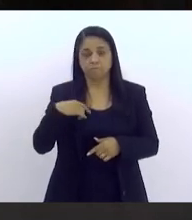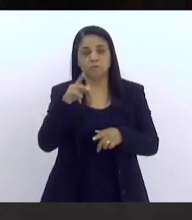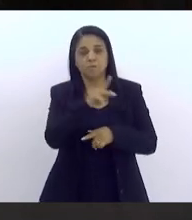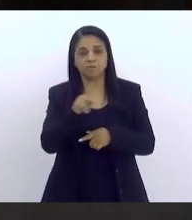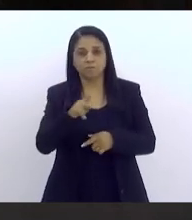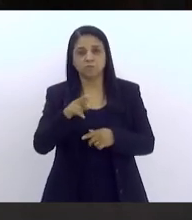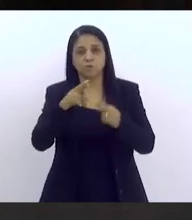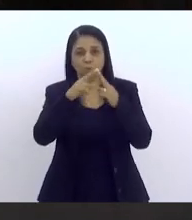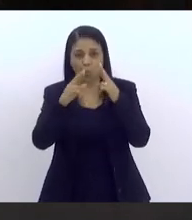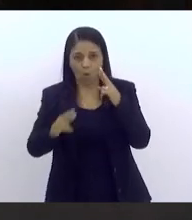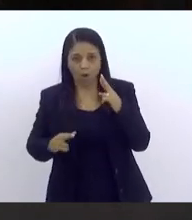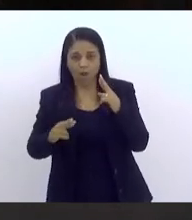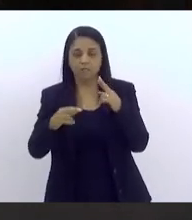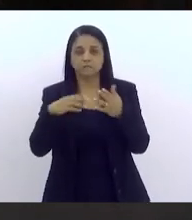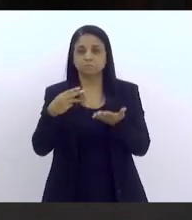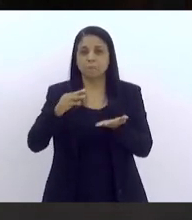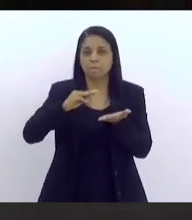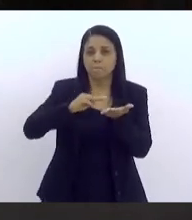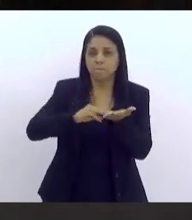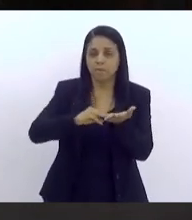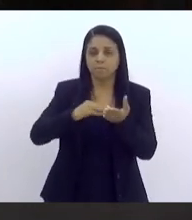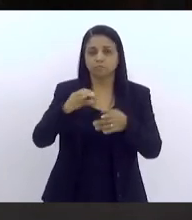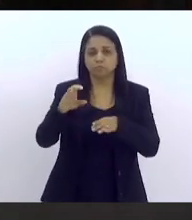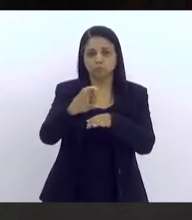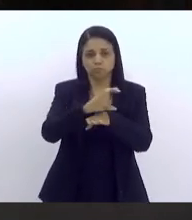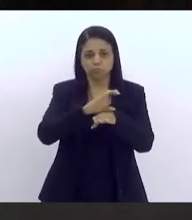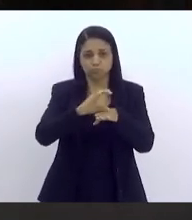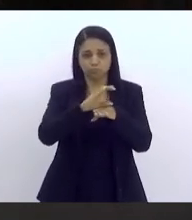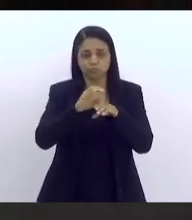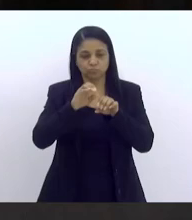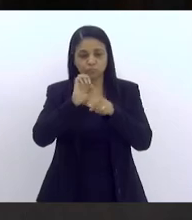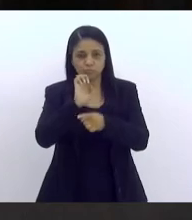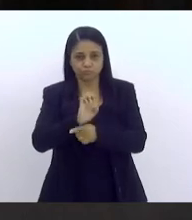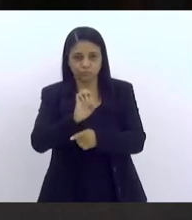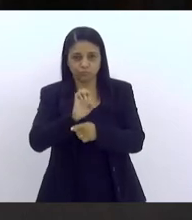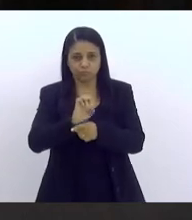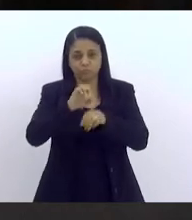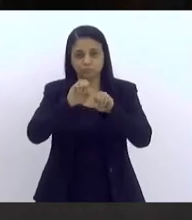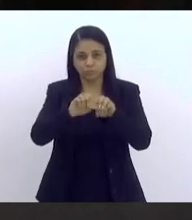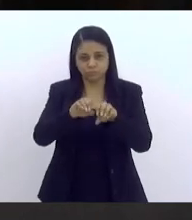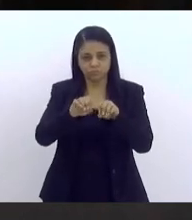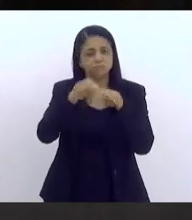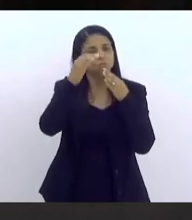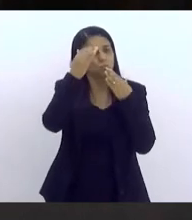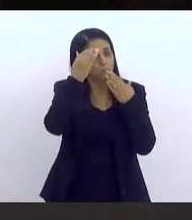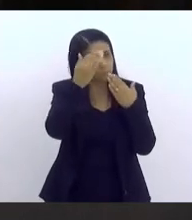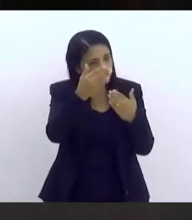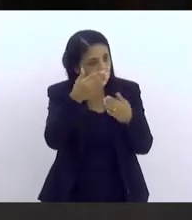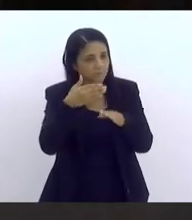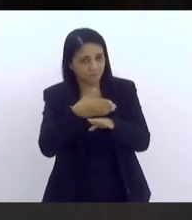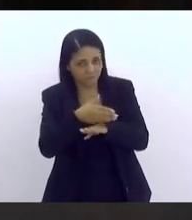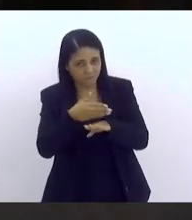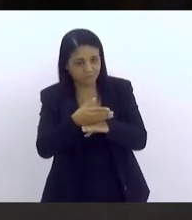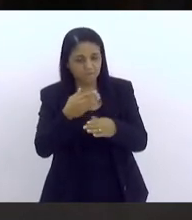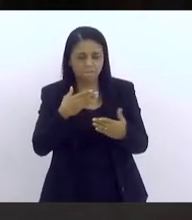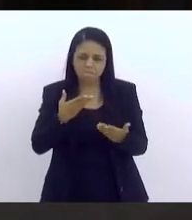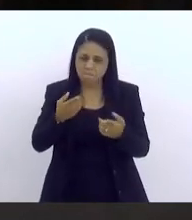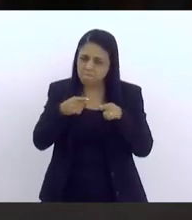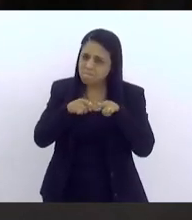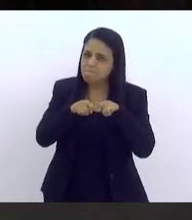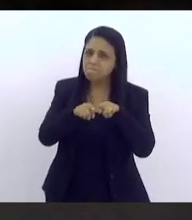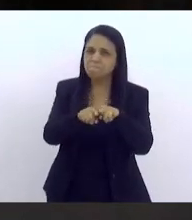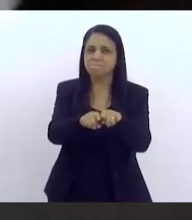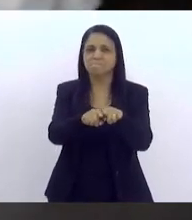membro do Conselho Estadual de Educação. Obrigado pela presença, que já é nossa parceira, já